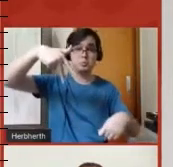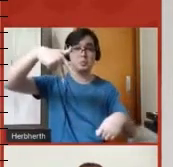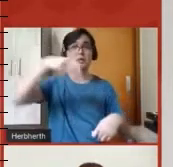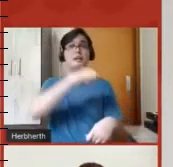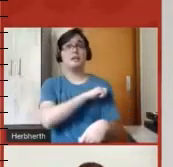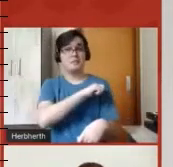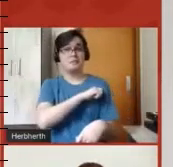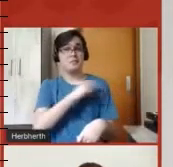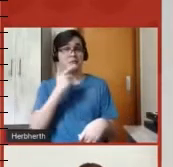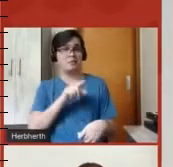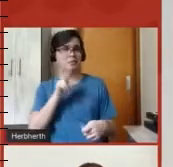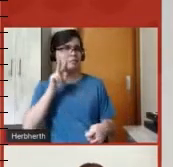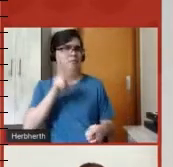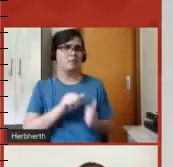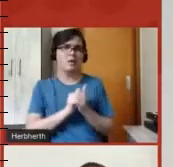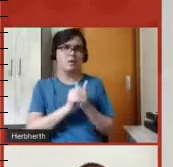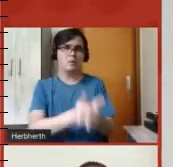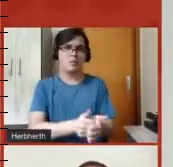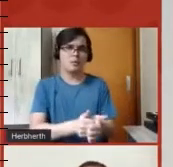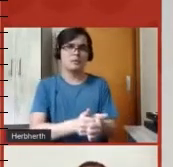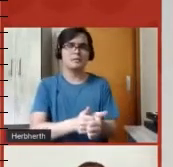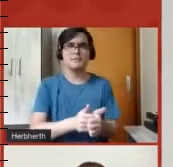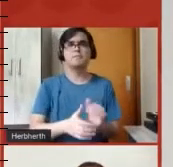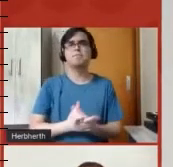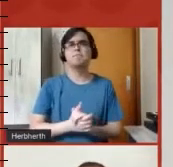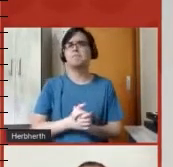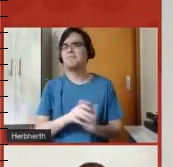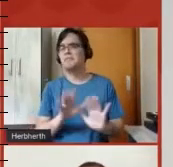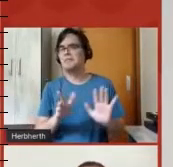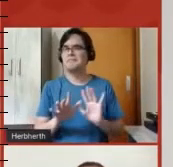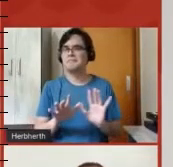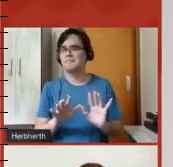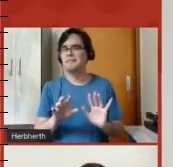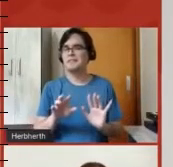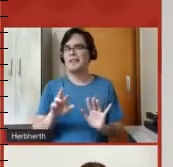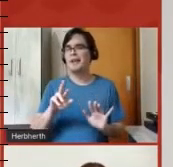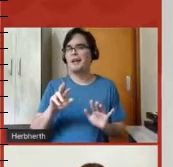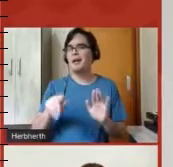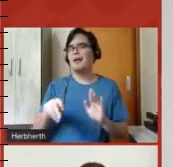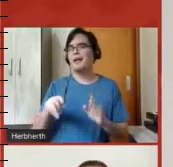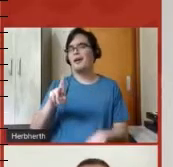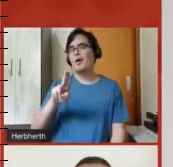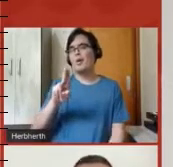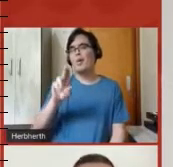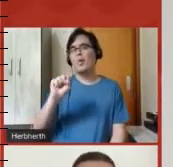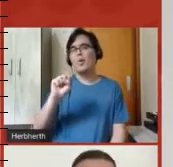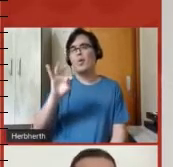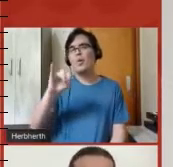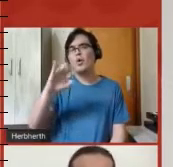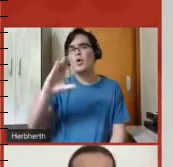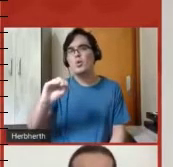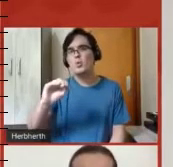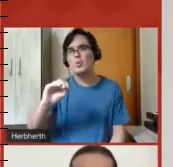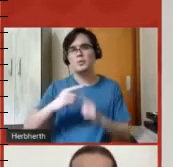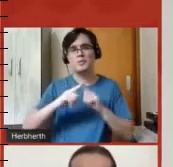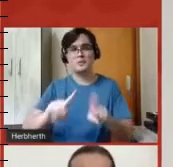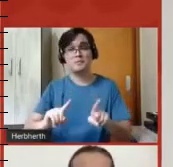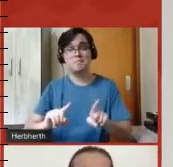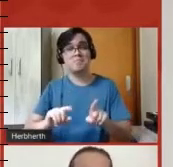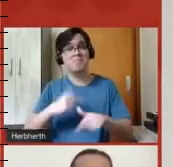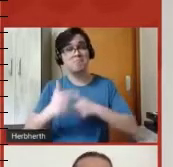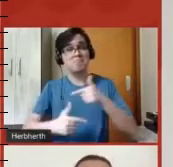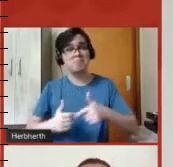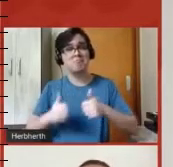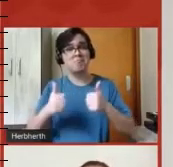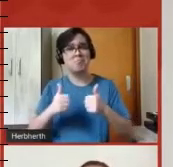artesanal, assim, meio rústico, né? Mas o resultado é bem interessante. E até, assim, o